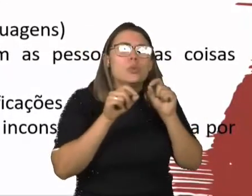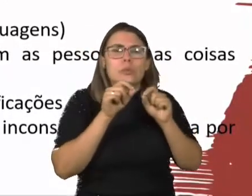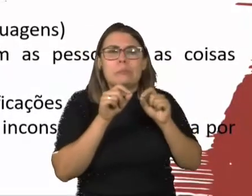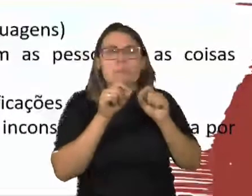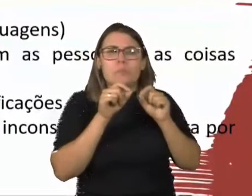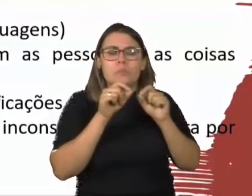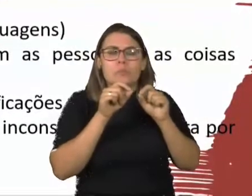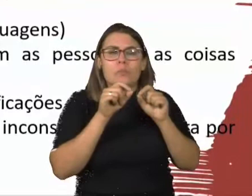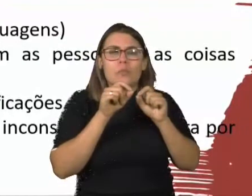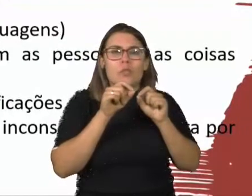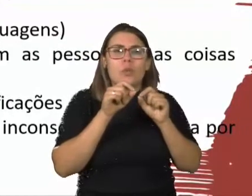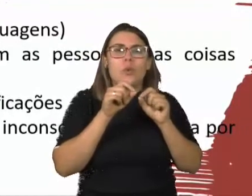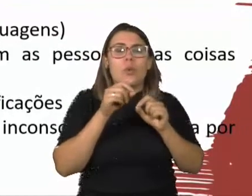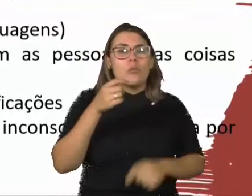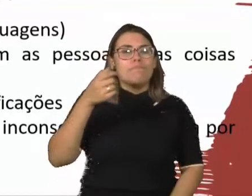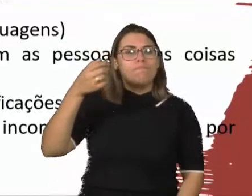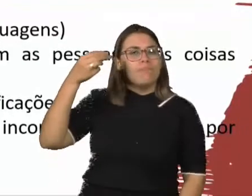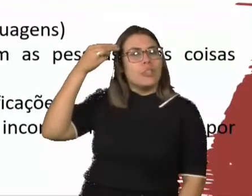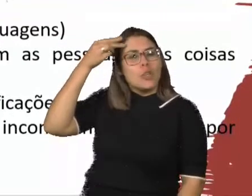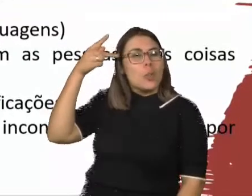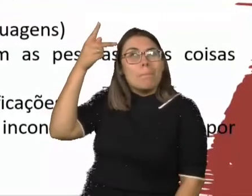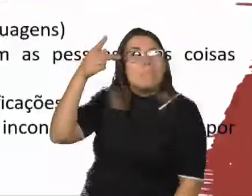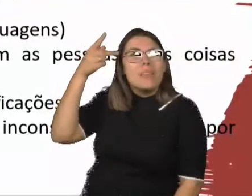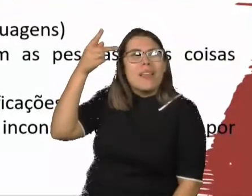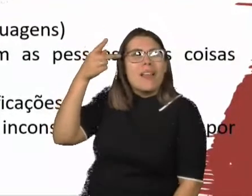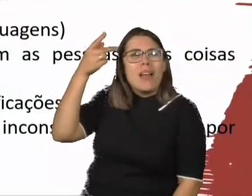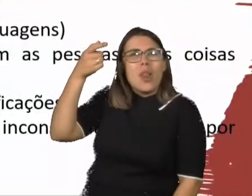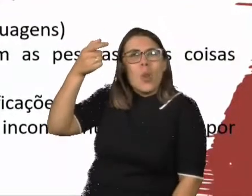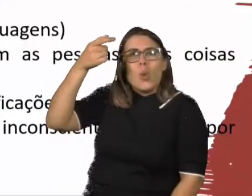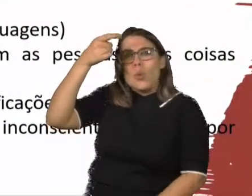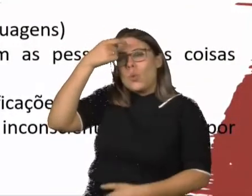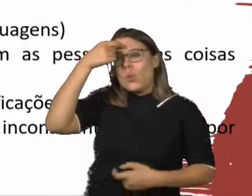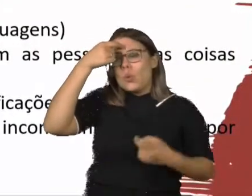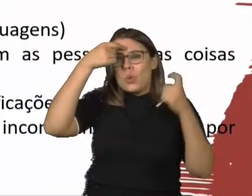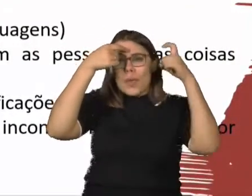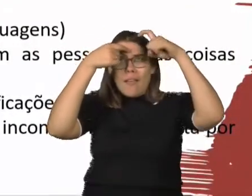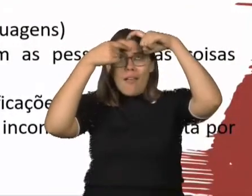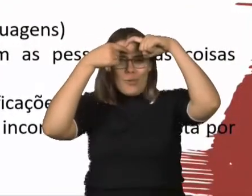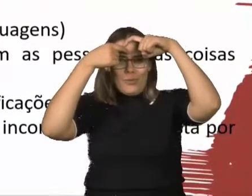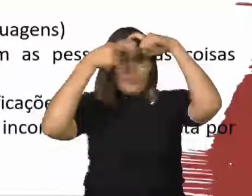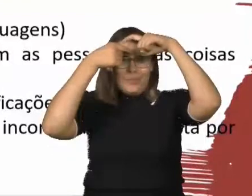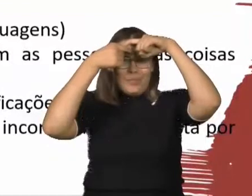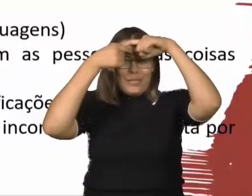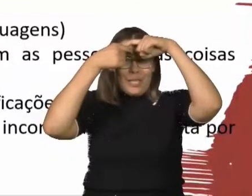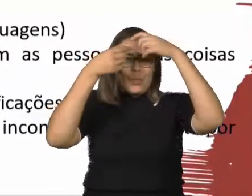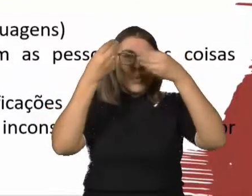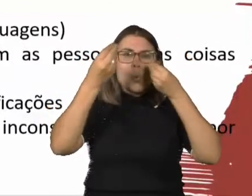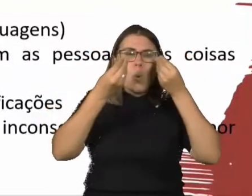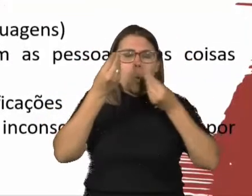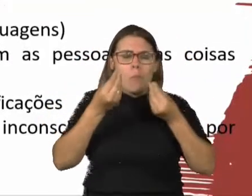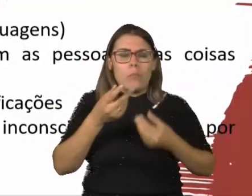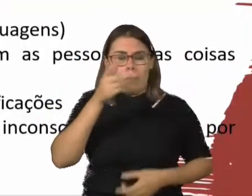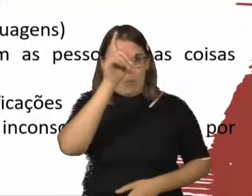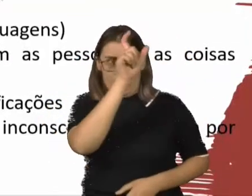inconsciente, que ela está permeada, recheada pelas significações, pelos afetos e pelas escolhas. Então, uma pessoa com